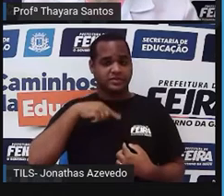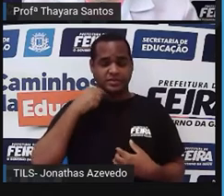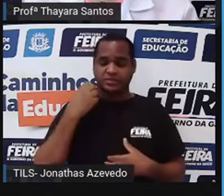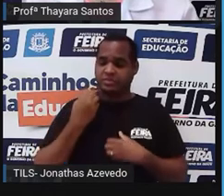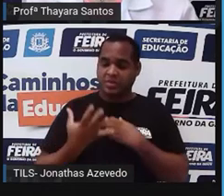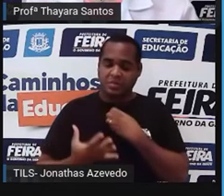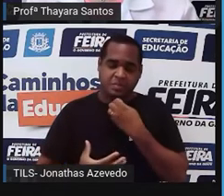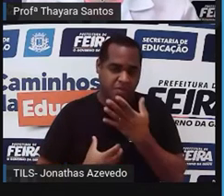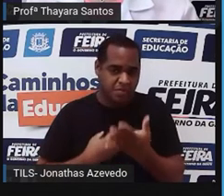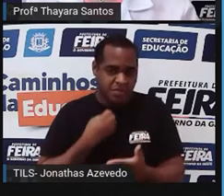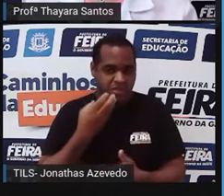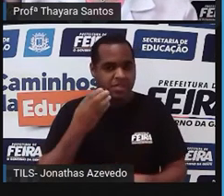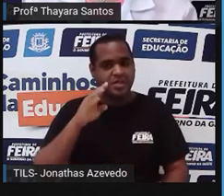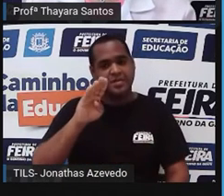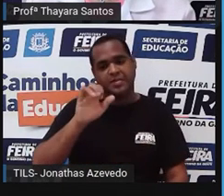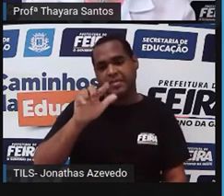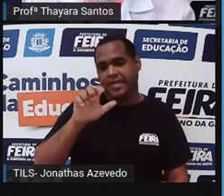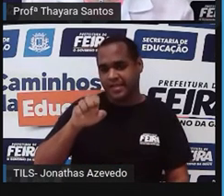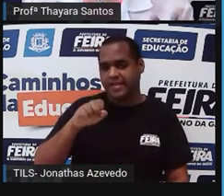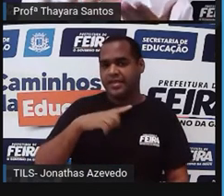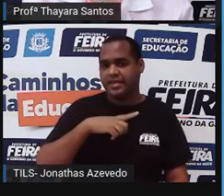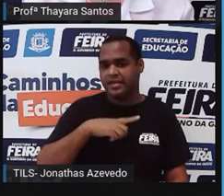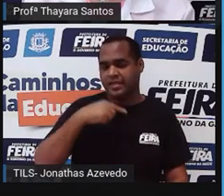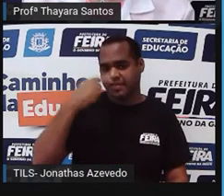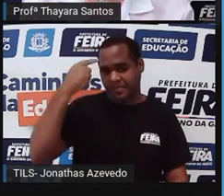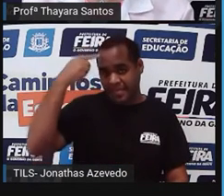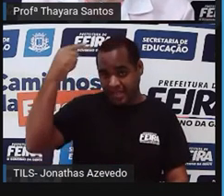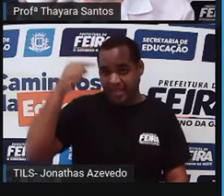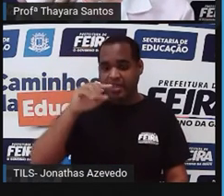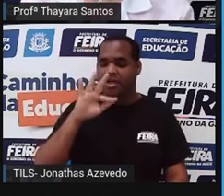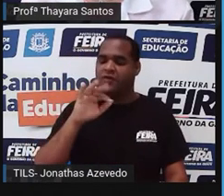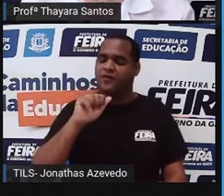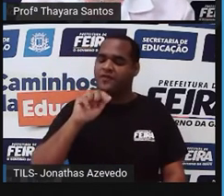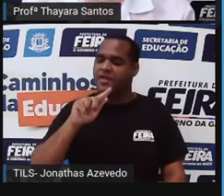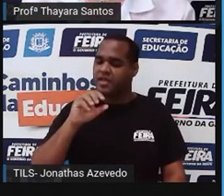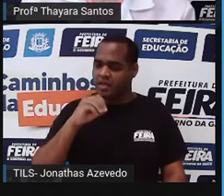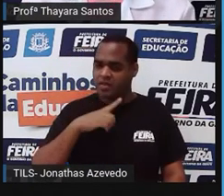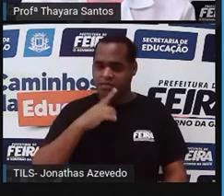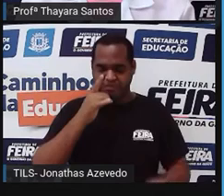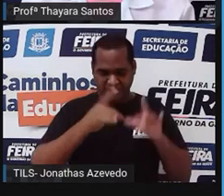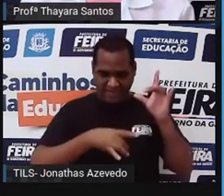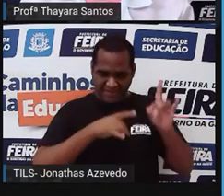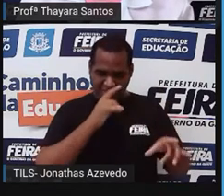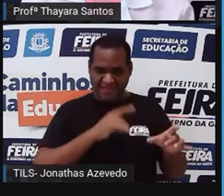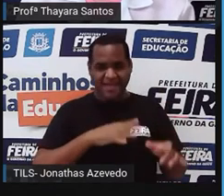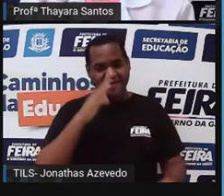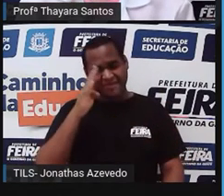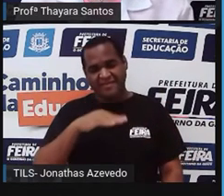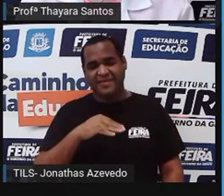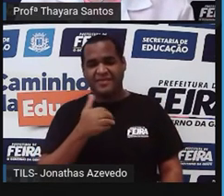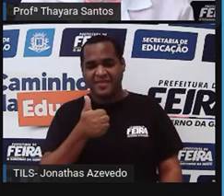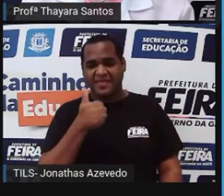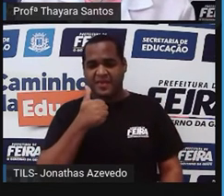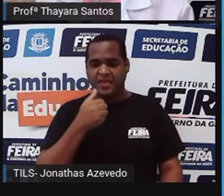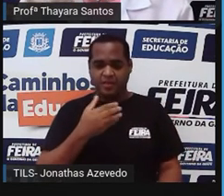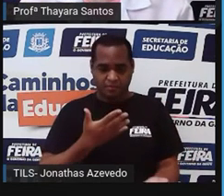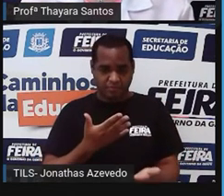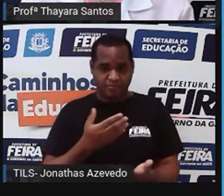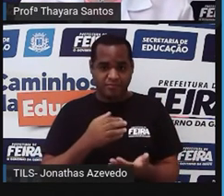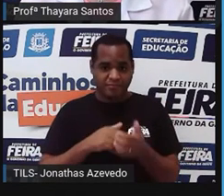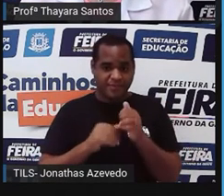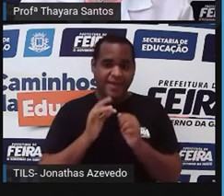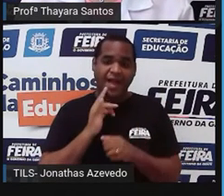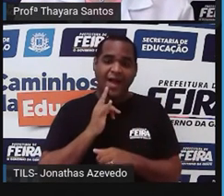começa a eliminar essa bile, né? Lembra que a função do fígado é justamente essa, eliminar essas toxinas. E se você tá botando álcool pra dentro, você tá